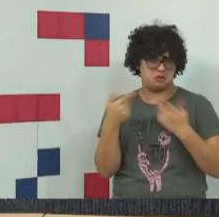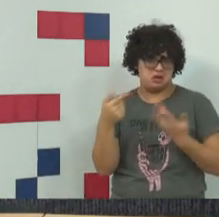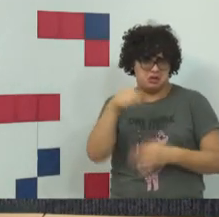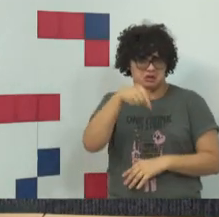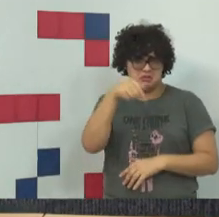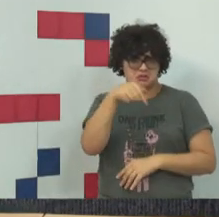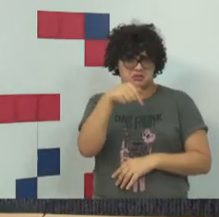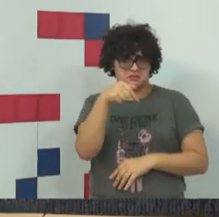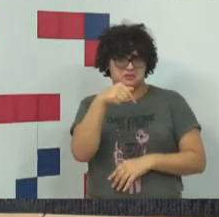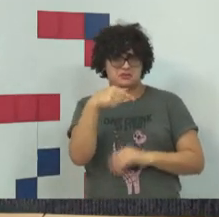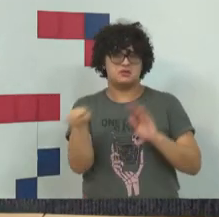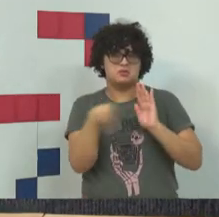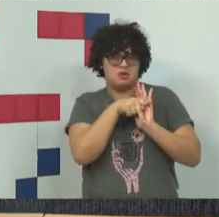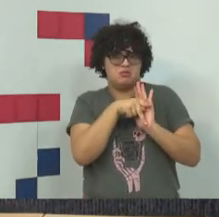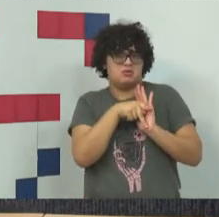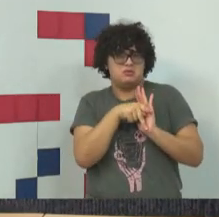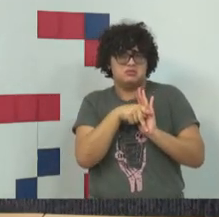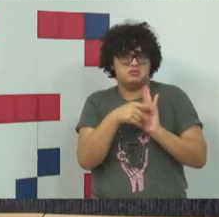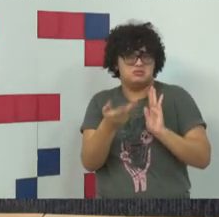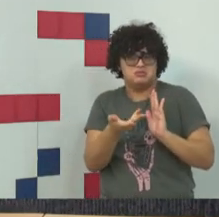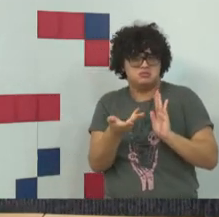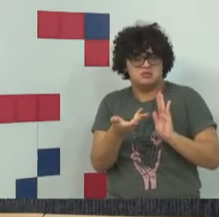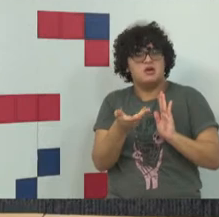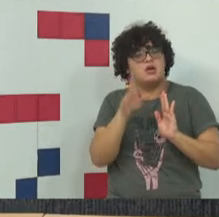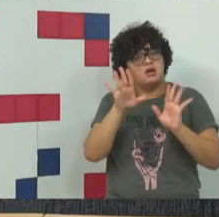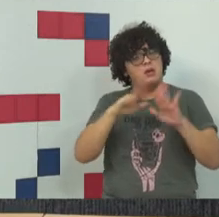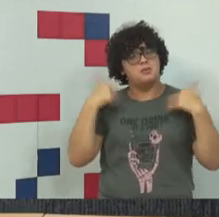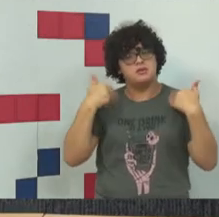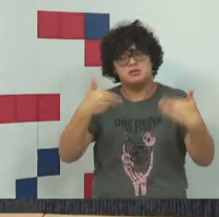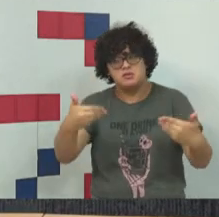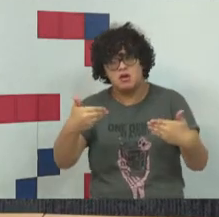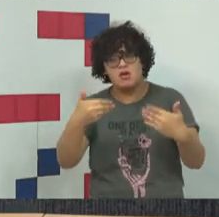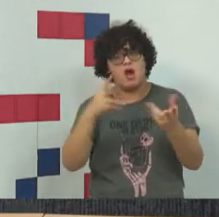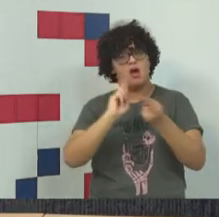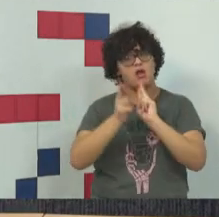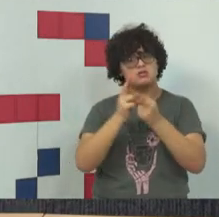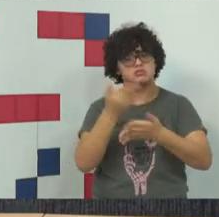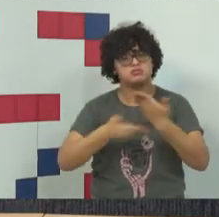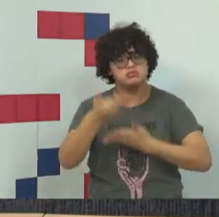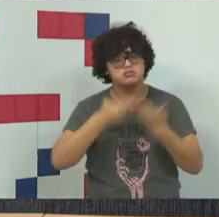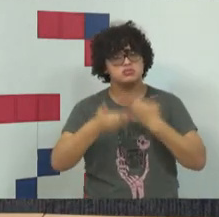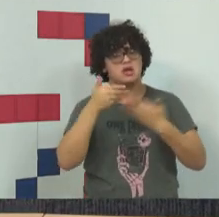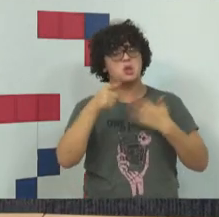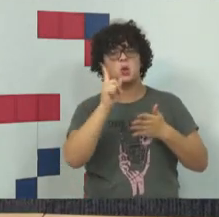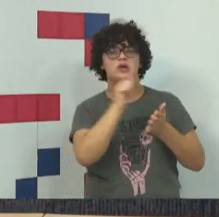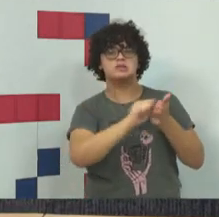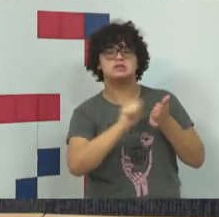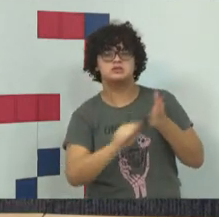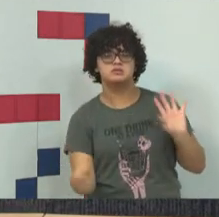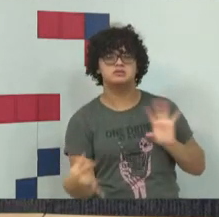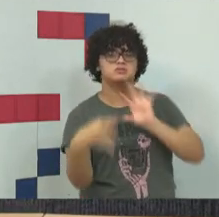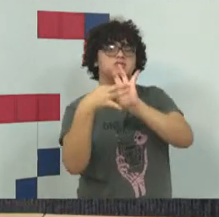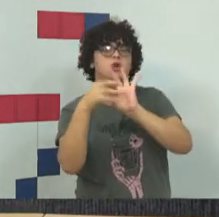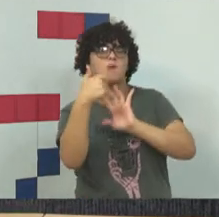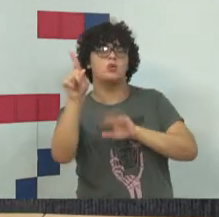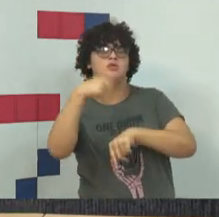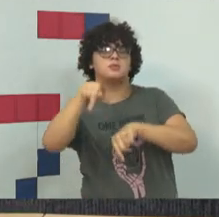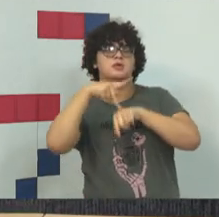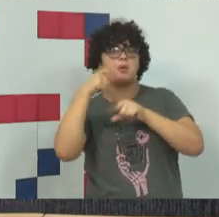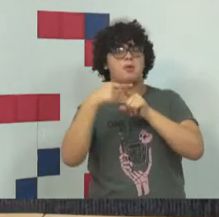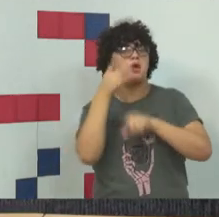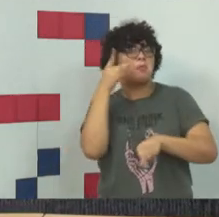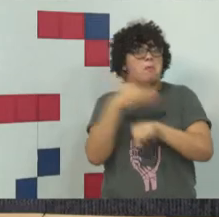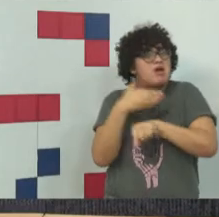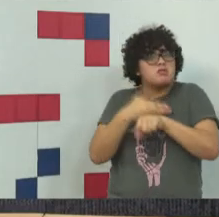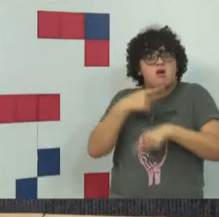do Itamaraty, do Ministério das Relações Exteriores, de não assinar tratados e convenções dos quais não participa